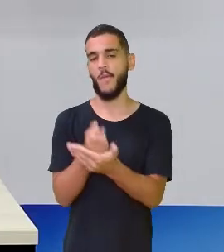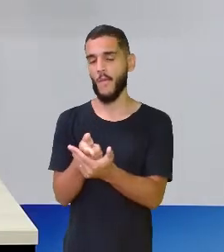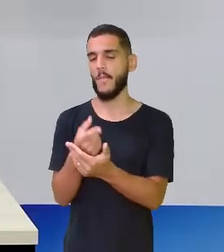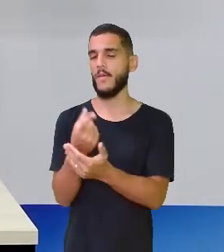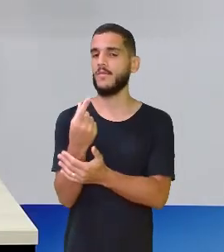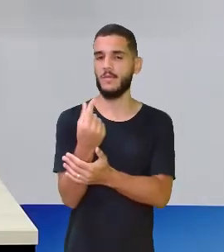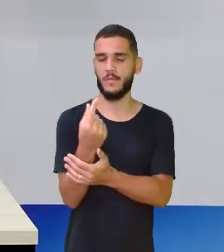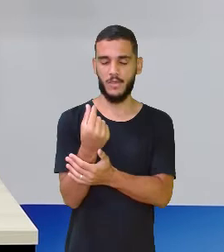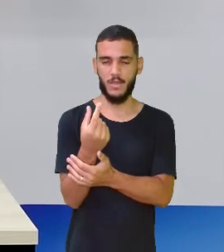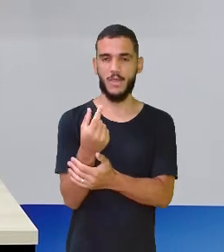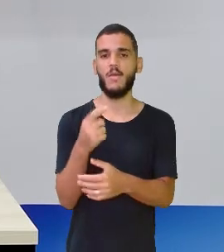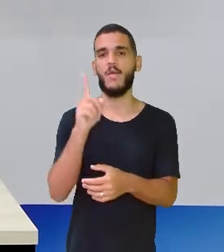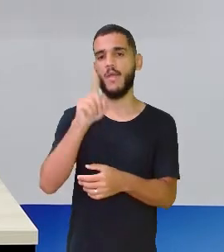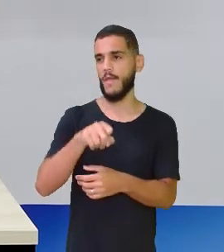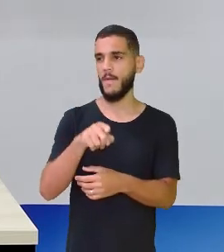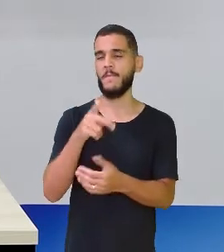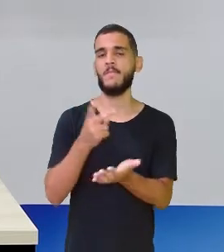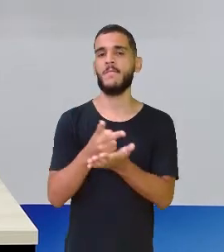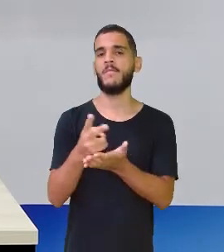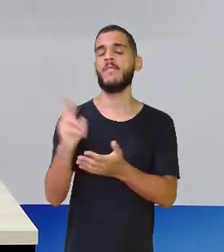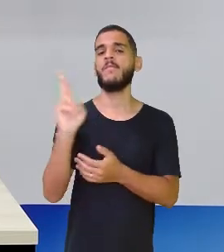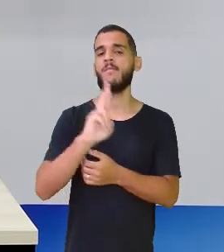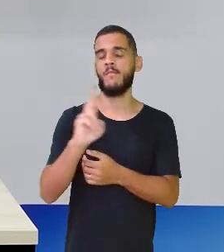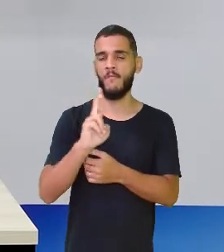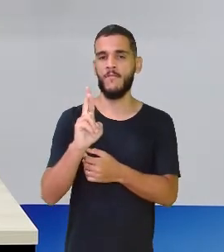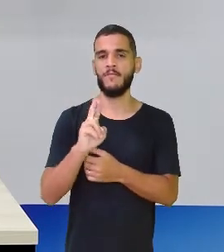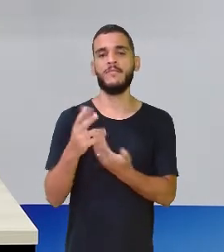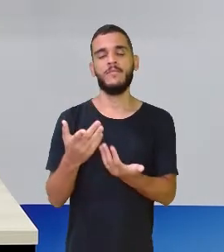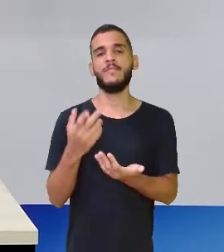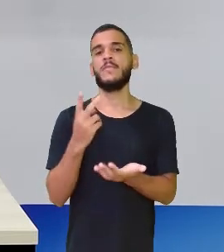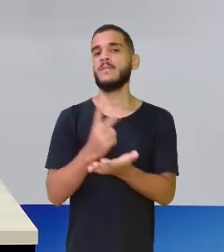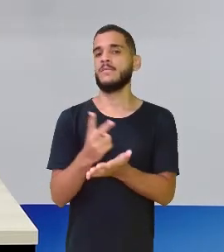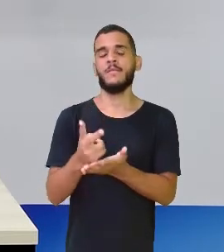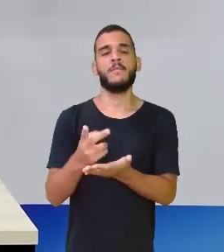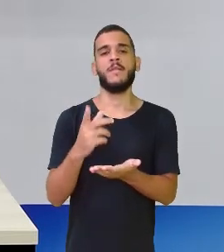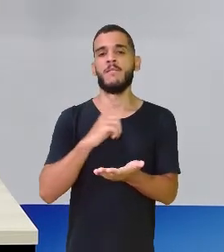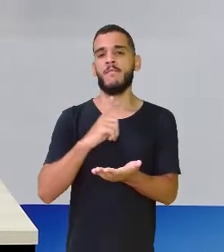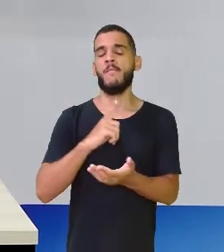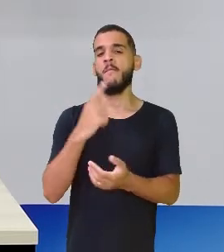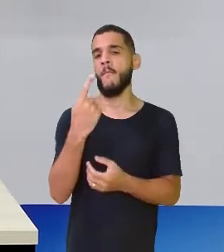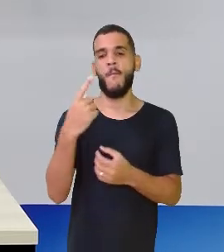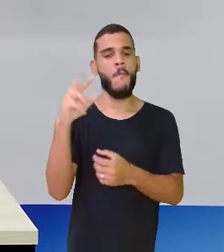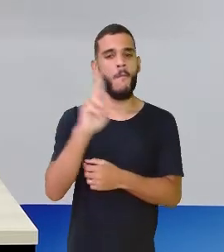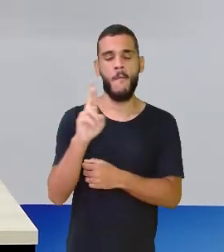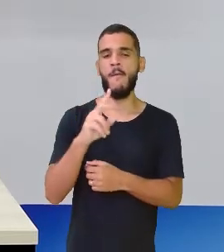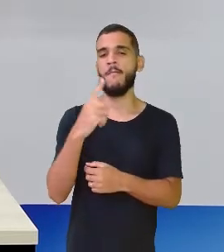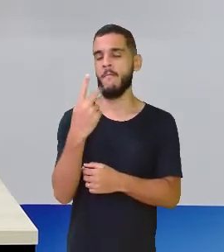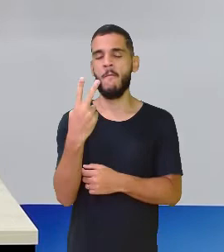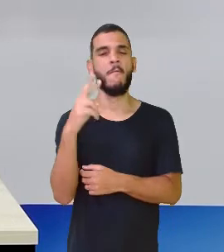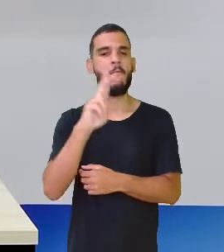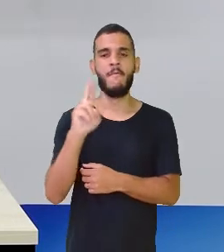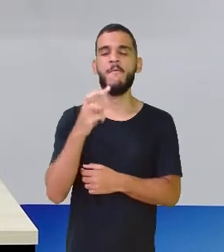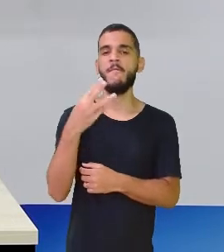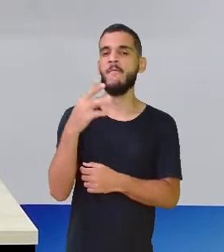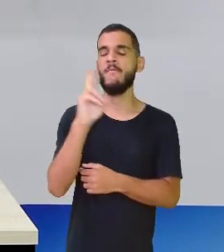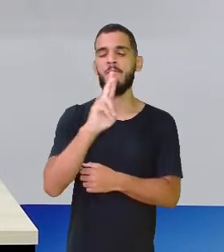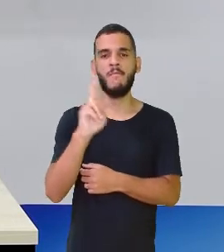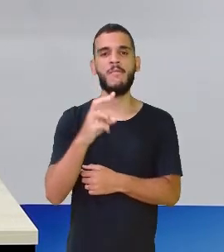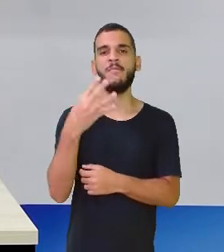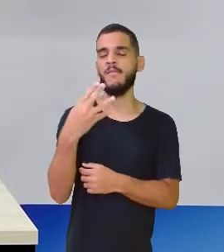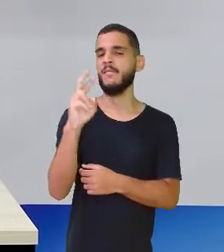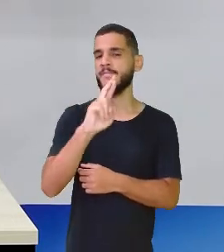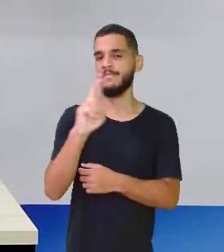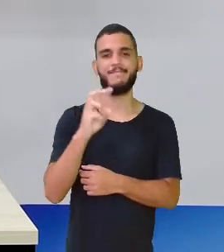esse dinheiro é sempre em real. Nem sempre é número inteiro. Um real, dois reais, três reais, quatro,